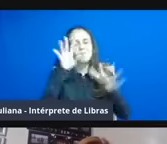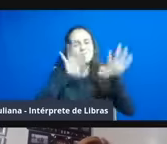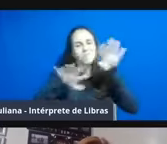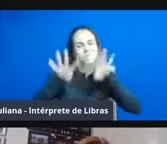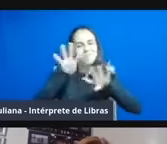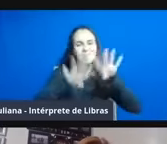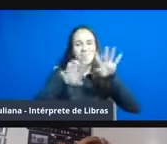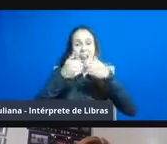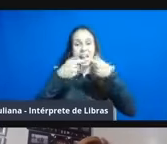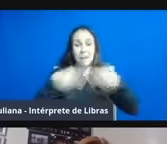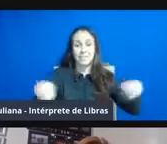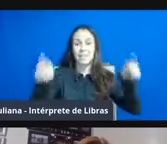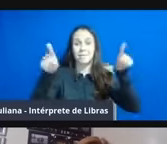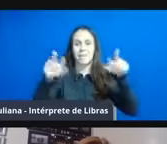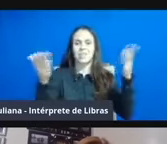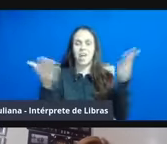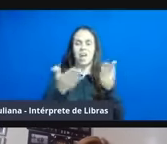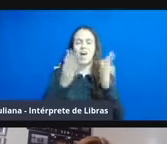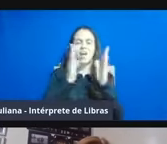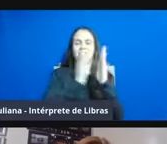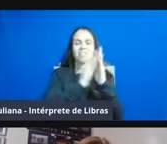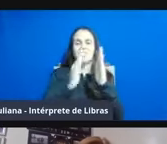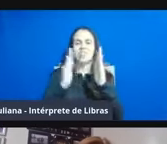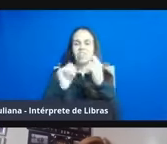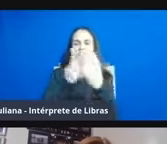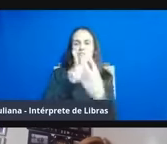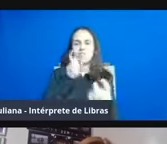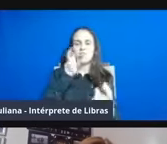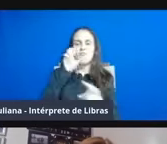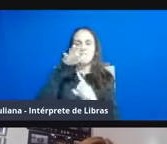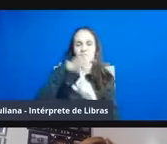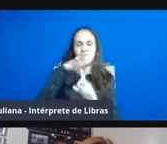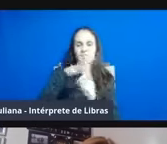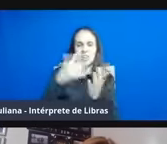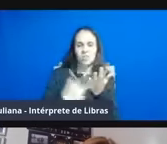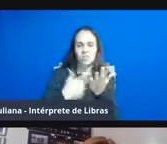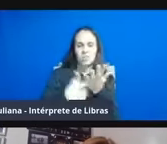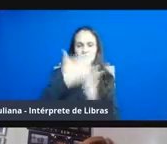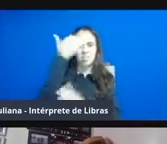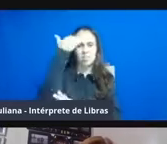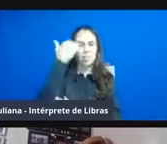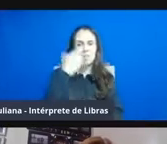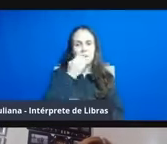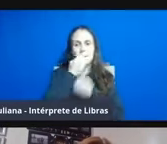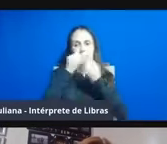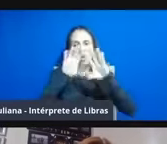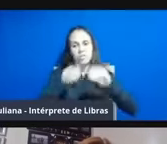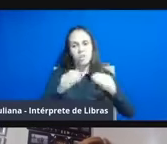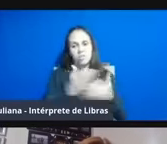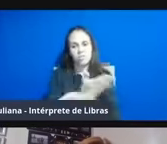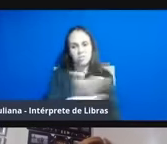aqui no estande virtual da UFSM na Feira do Livro de Santa Maria. Boa noite e até mais.